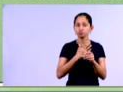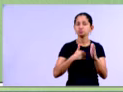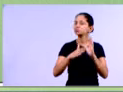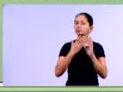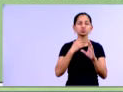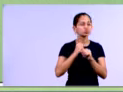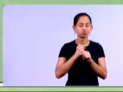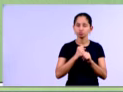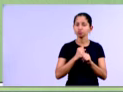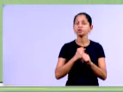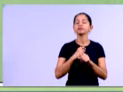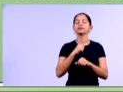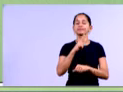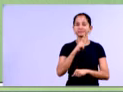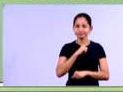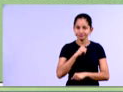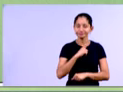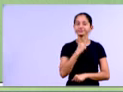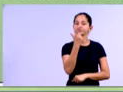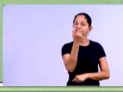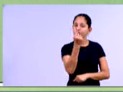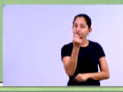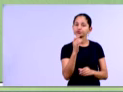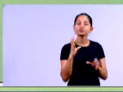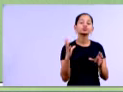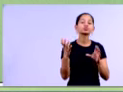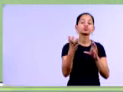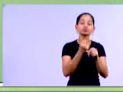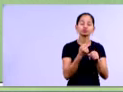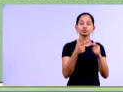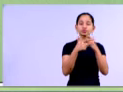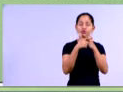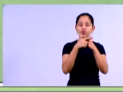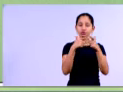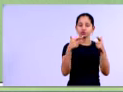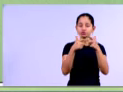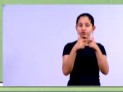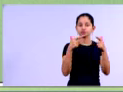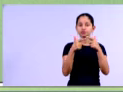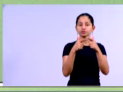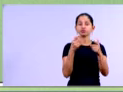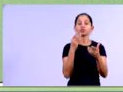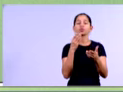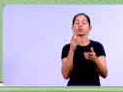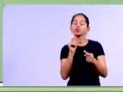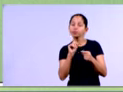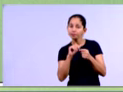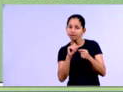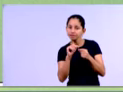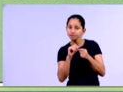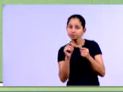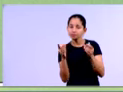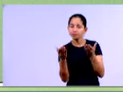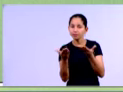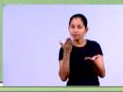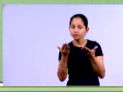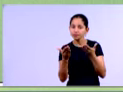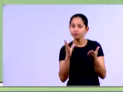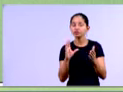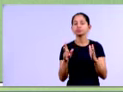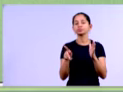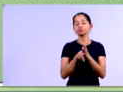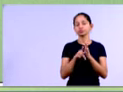sequência, tá? Capital de terceiros, né, a mesma coisa. Dividido pelo total do patrimônio líquido da empresa, tá? Vamos botar aí